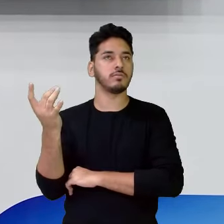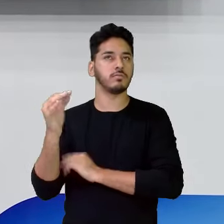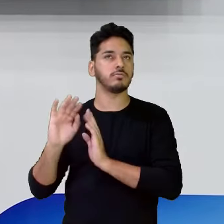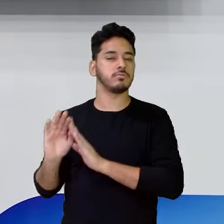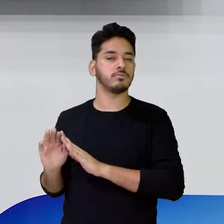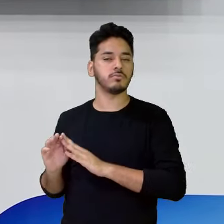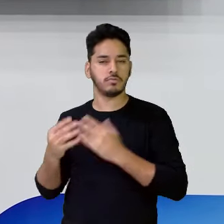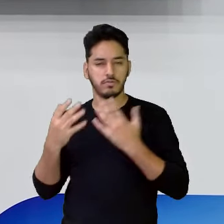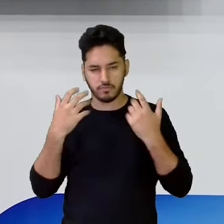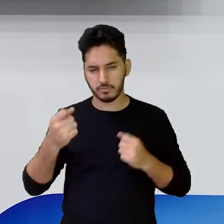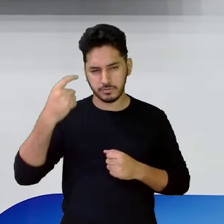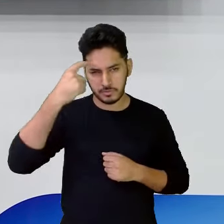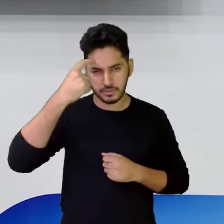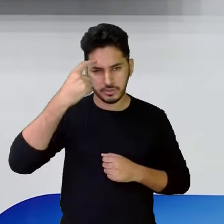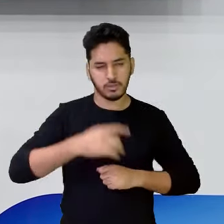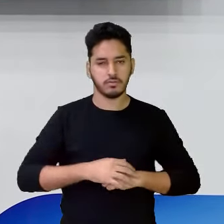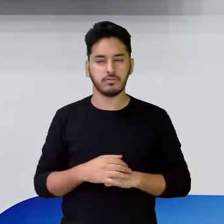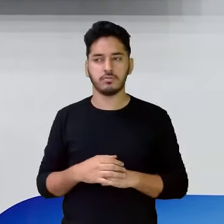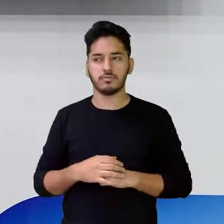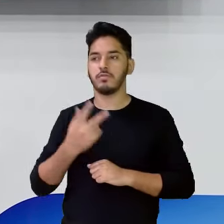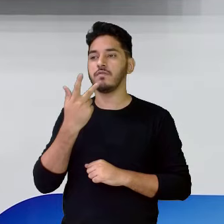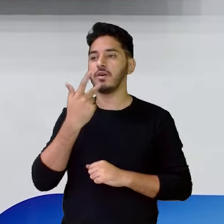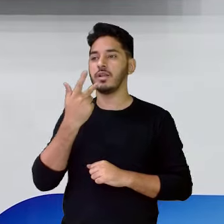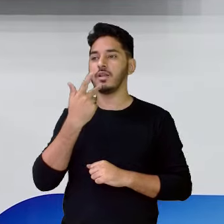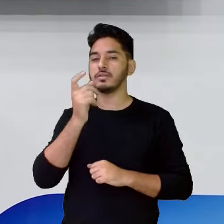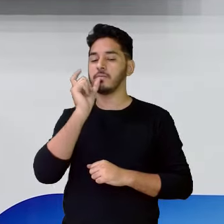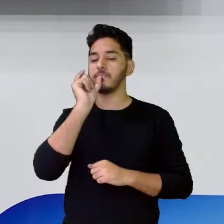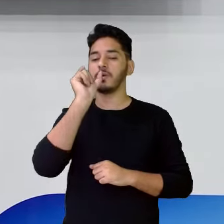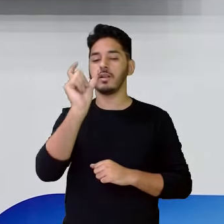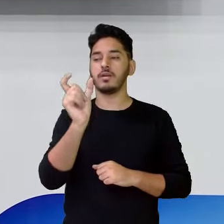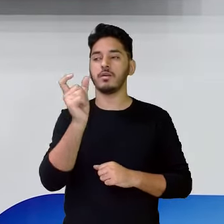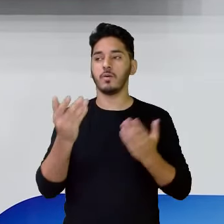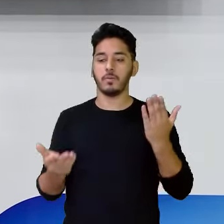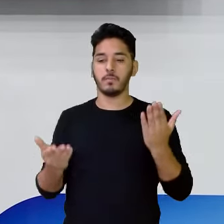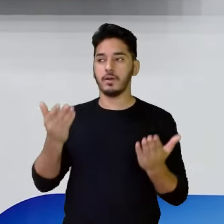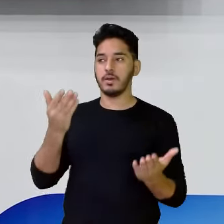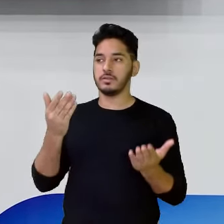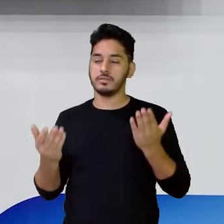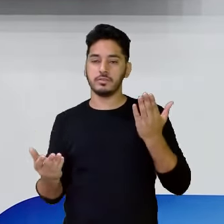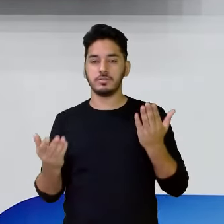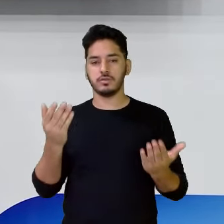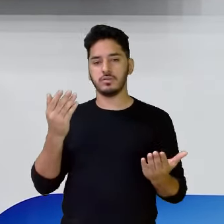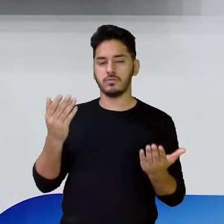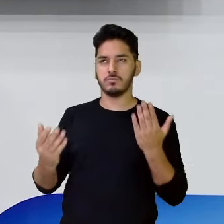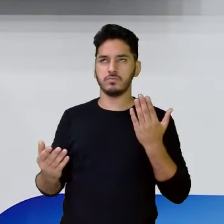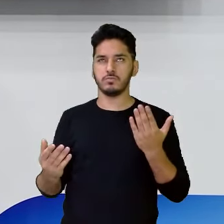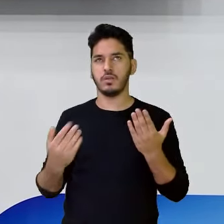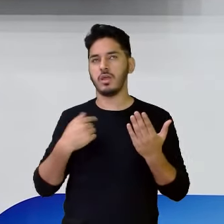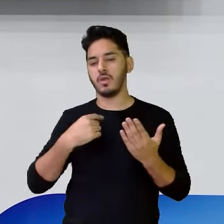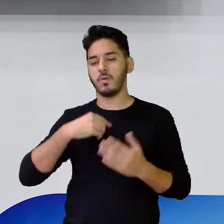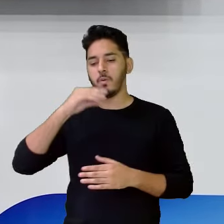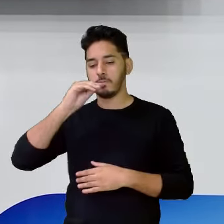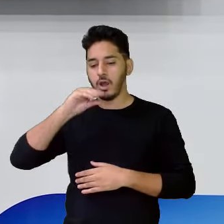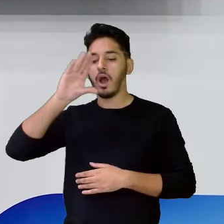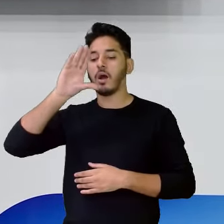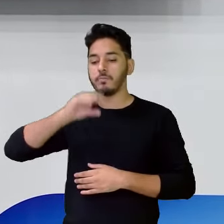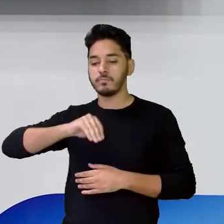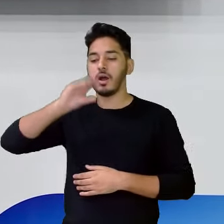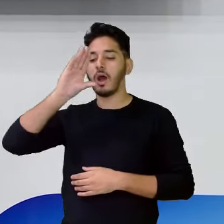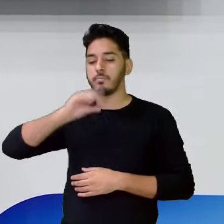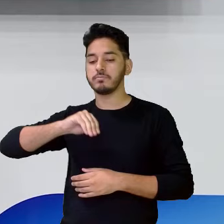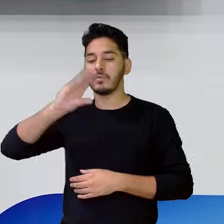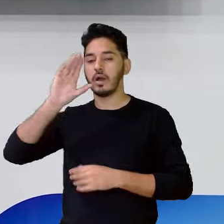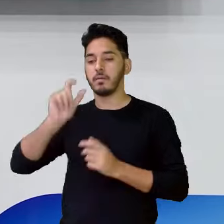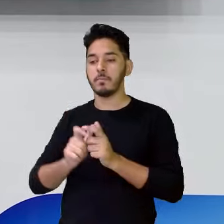Vamos fazer esse pensamento. Quando eu falar das palavras, fizer a comparação, você, não, eu abro mais a boca para falar tal nome.